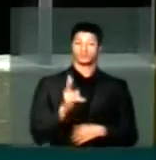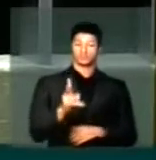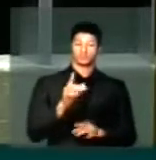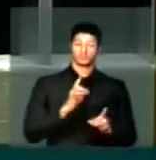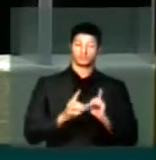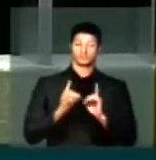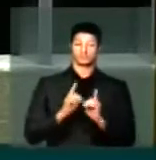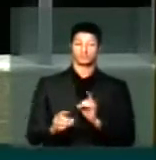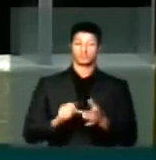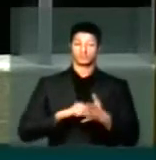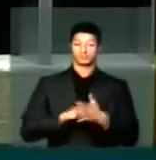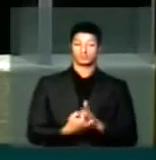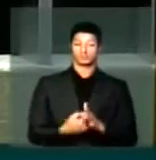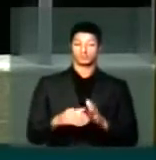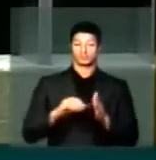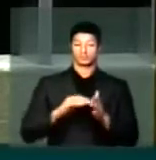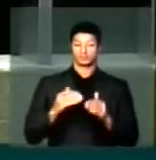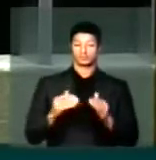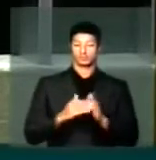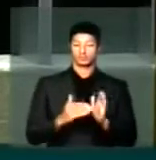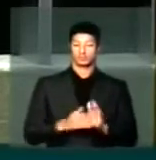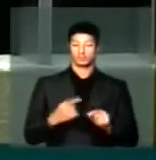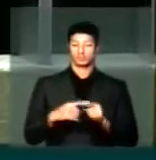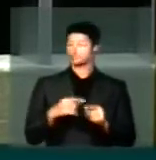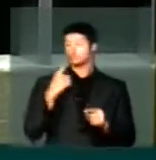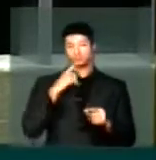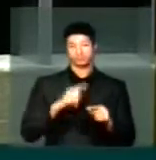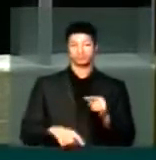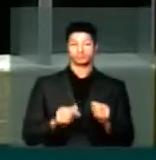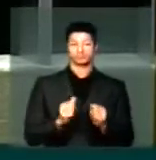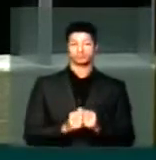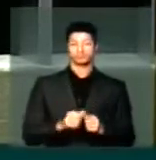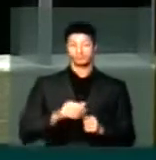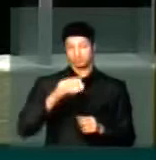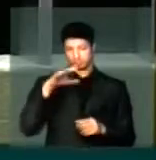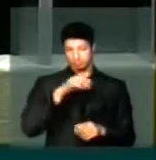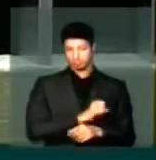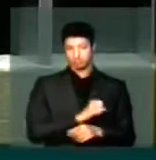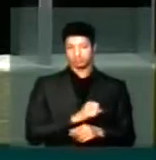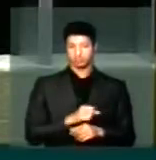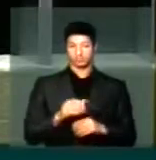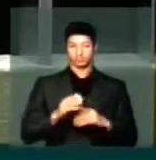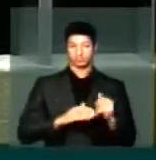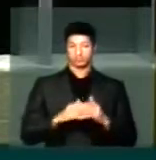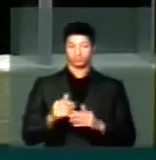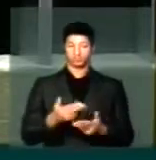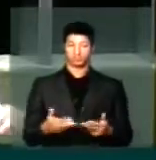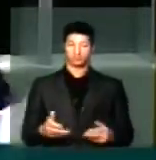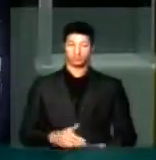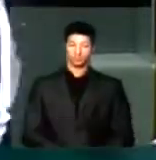debatendo e obstruindo a pauta, porque não concorda com esse apressamento dos seus negócios.